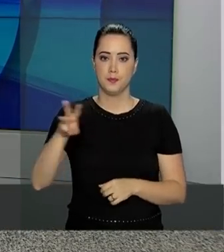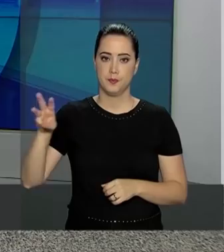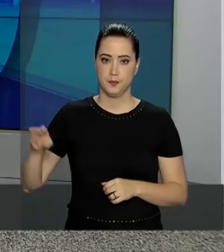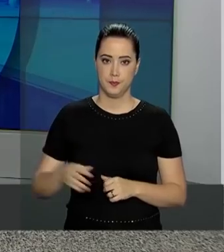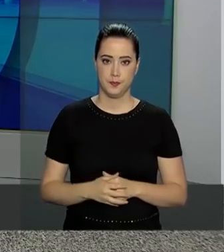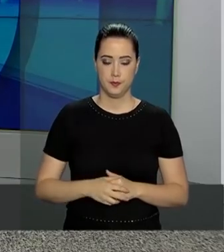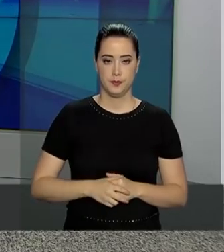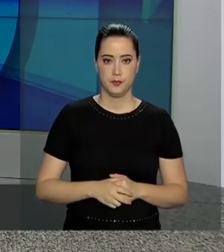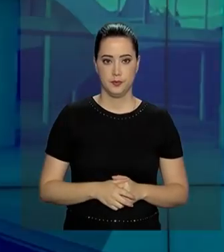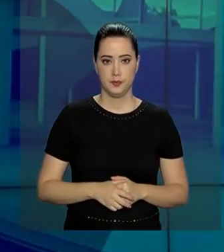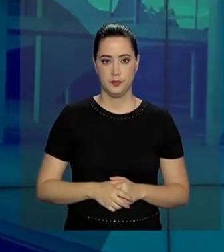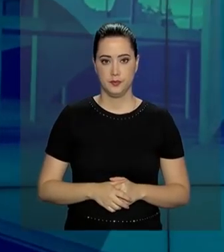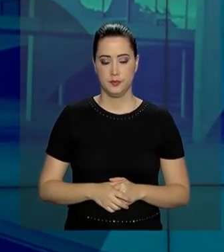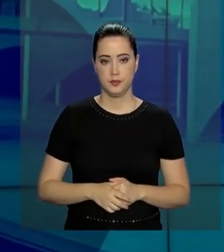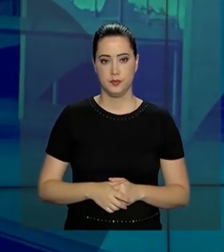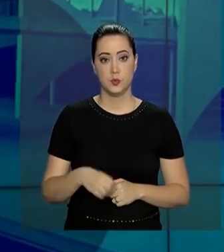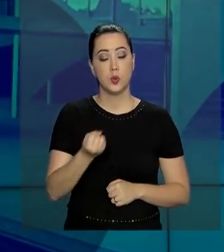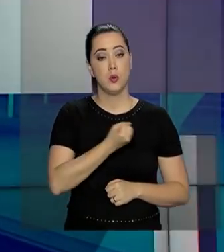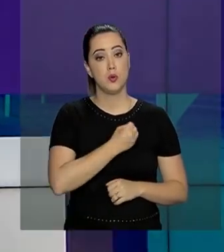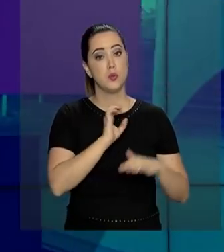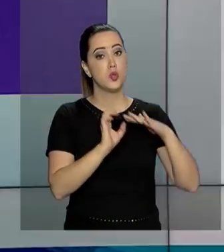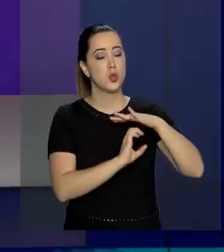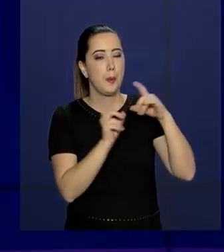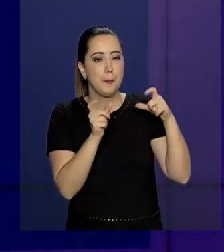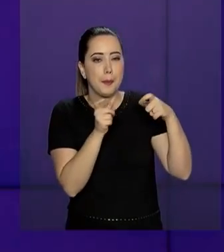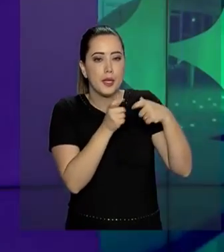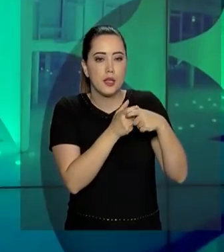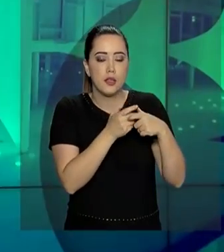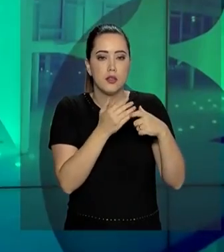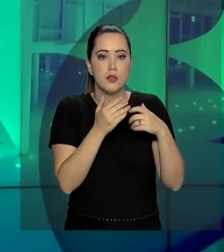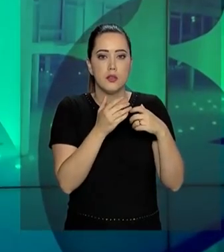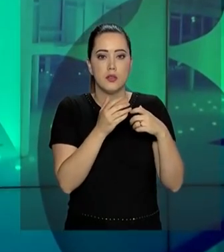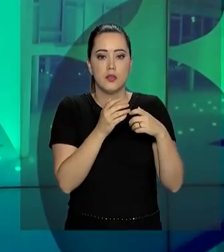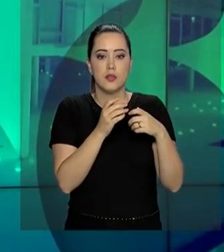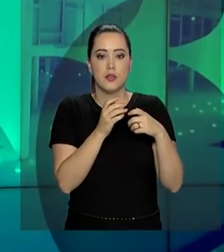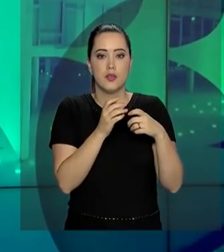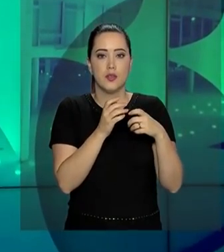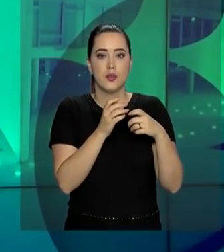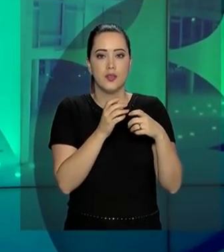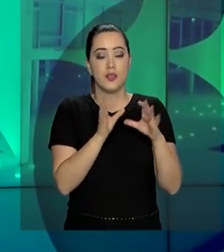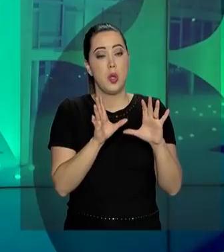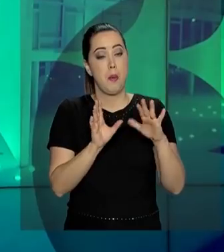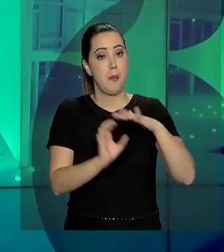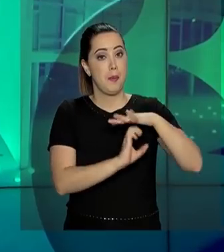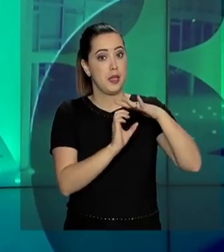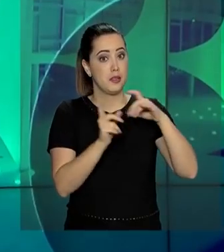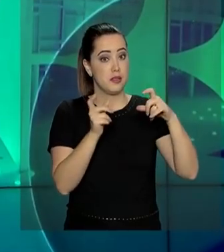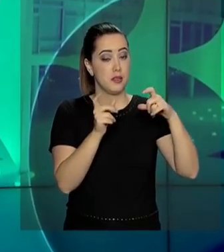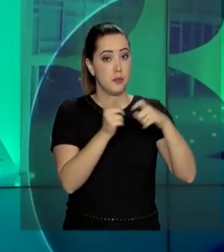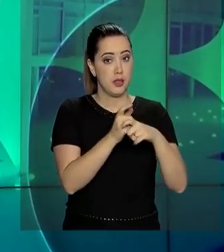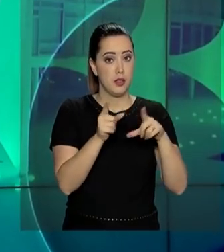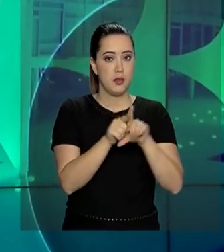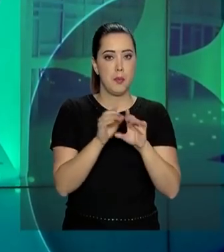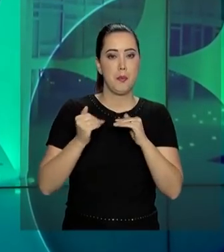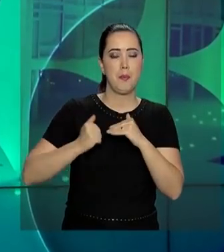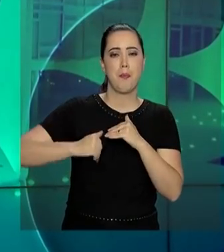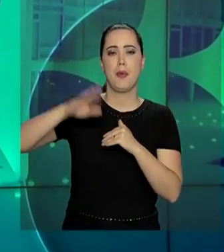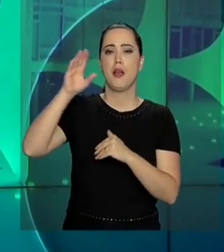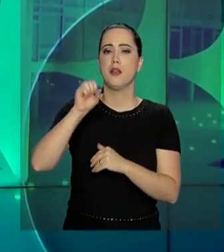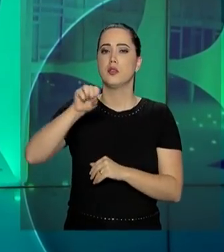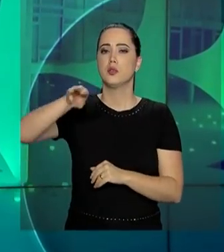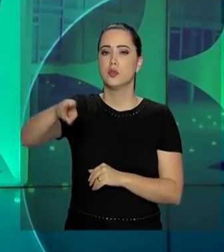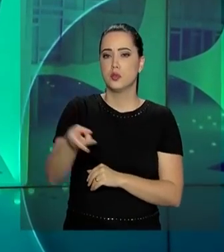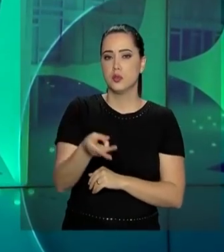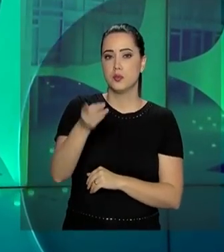página da Receita. O número de microempreendedores ultrapassou neste ano a marca de